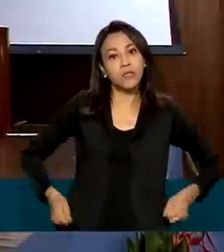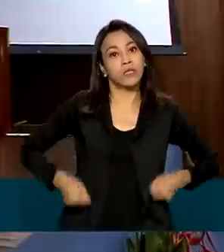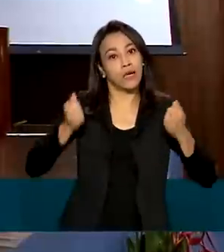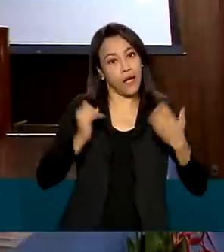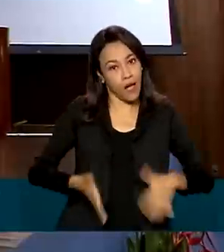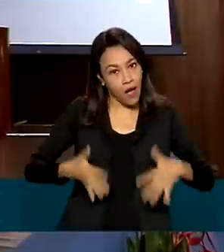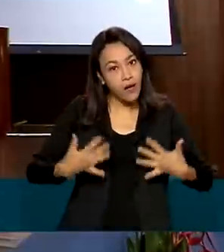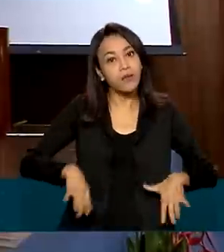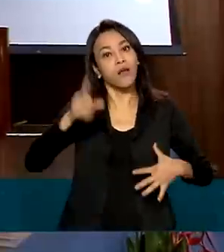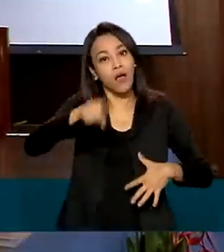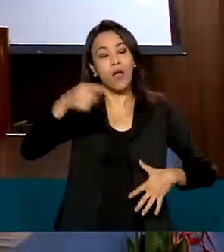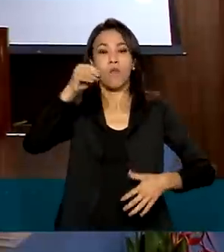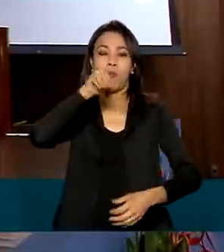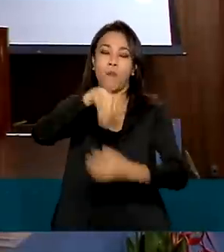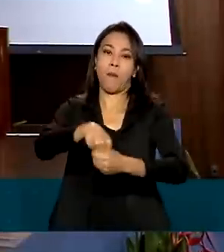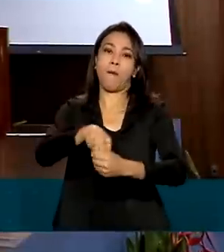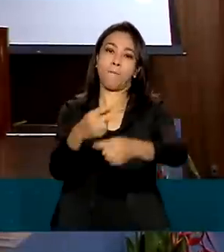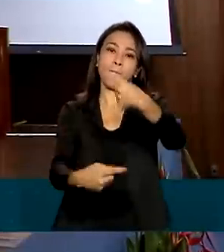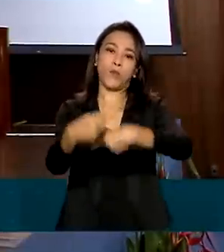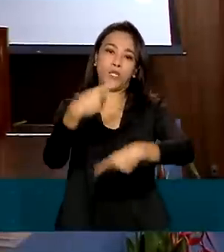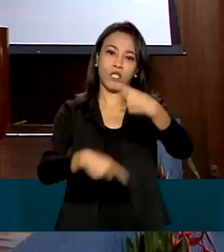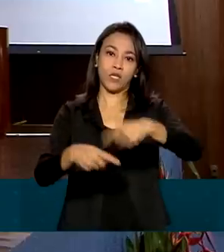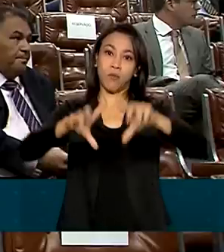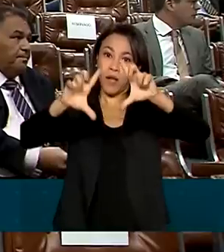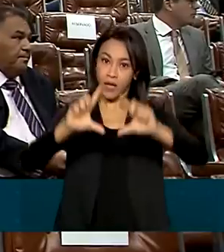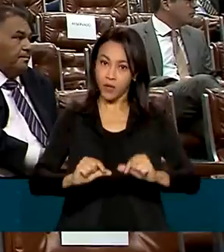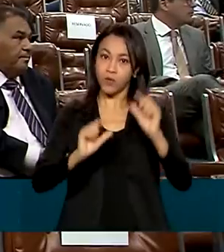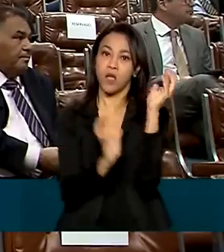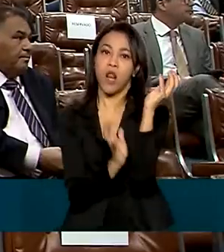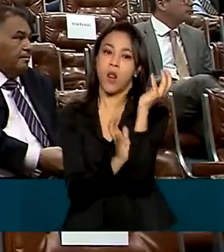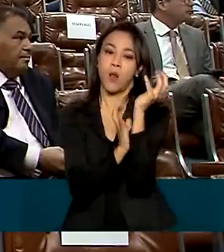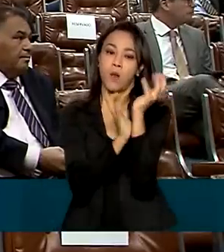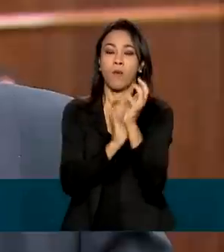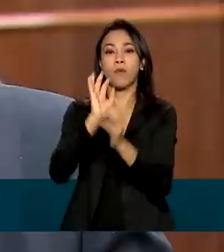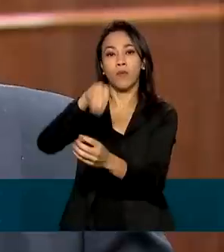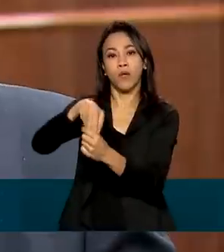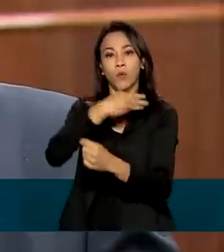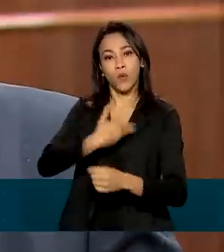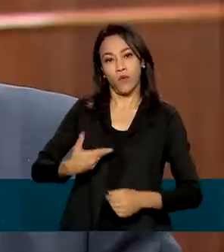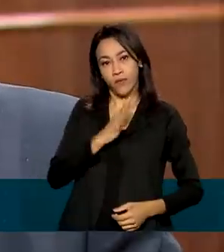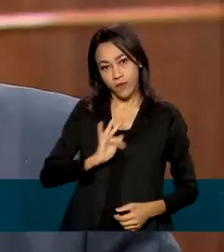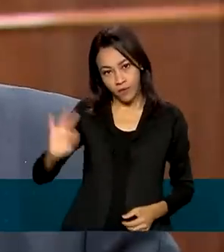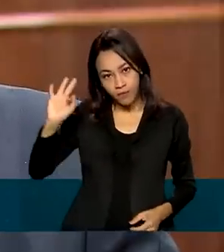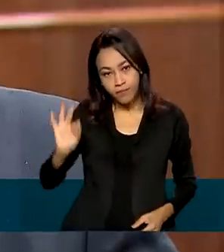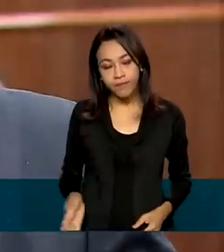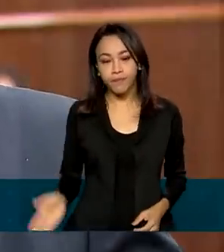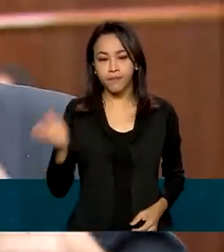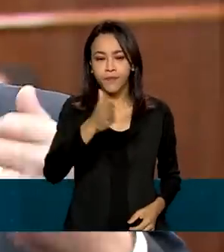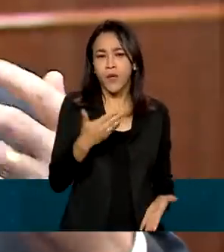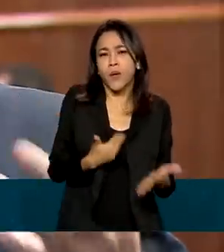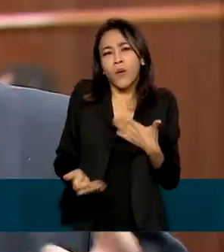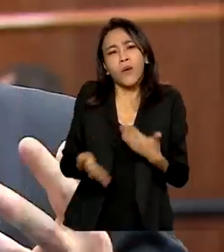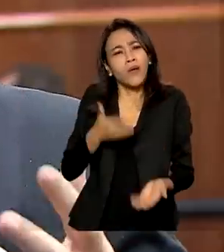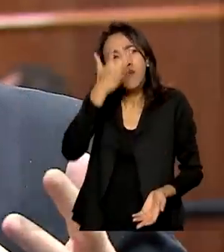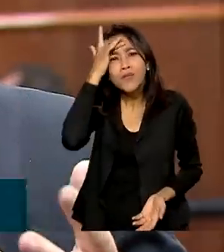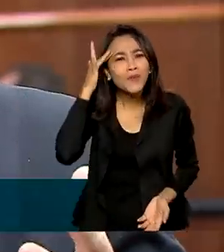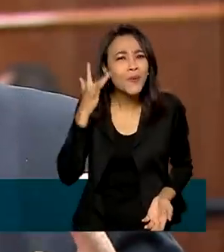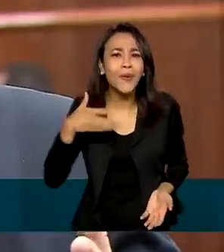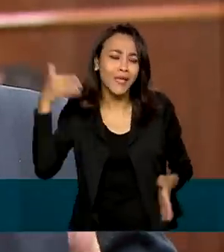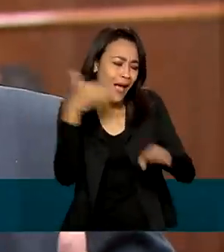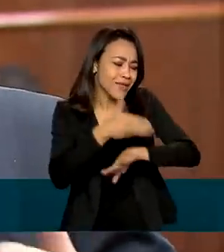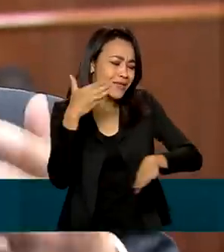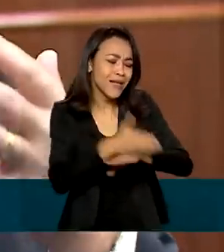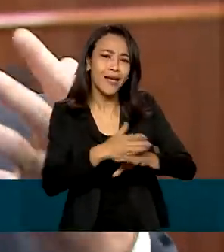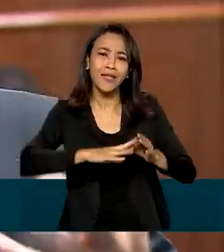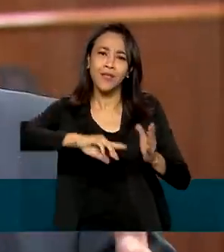faz parte da política de desburocratização do governo federal. Todo cidadão tem acesso ao Diário